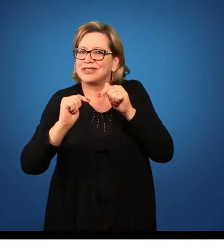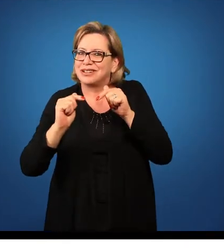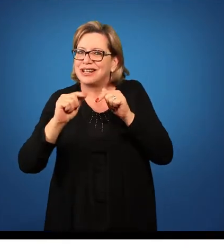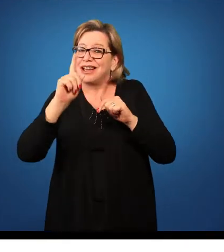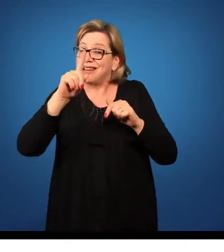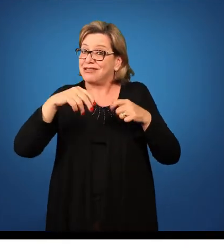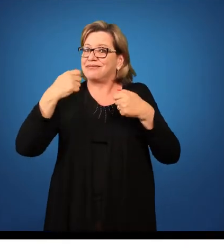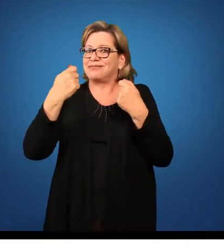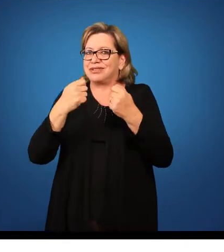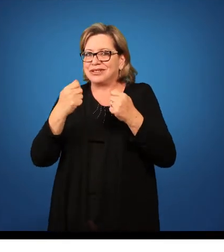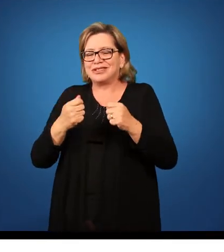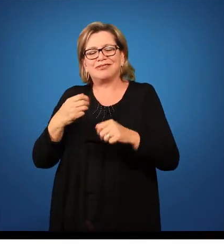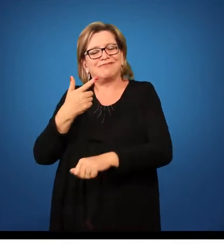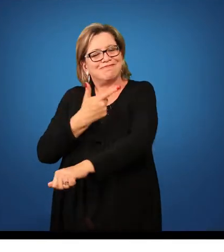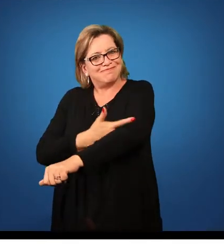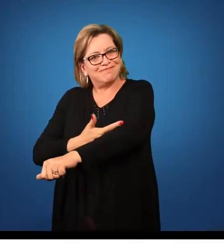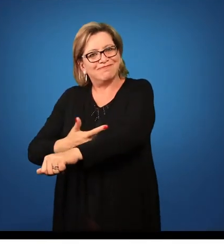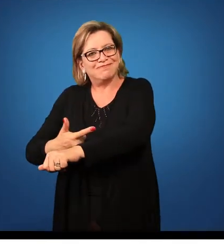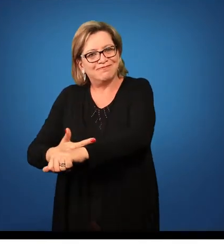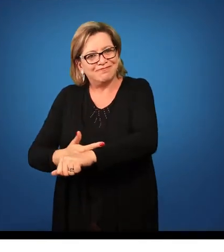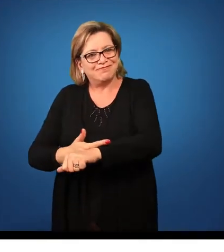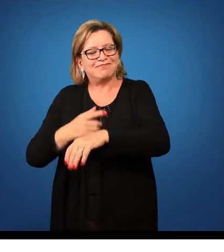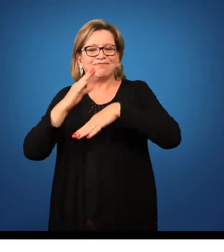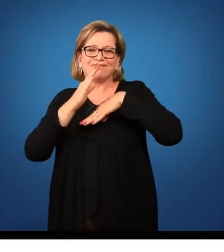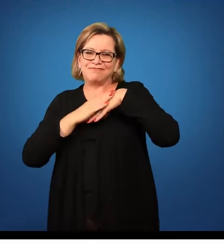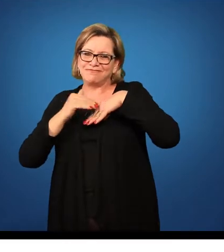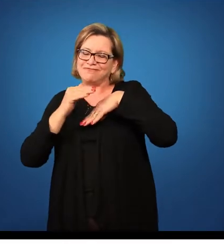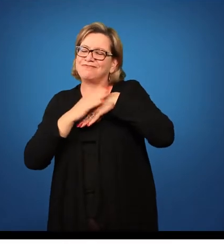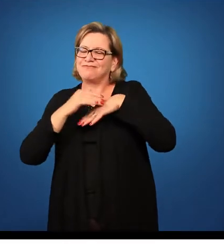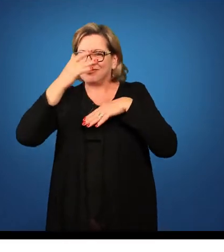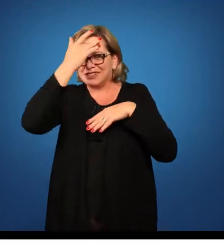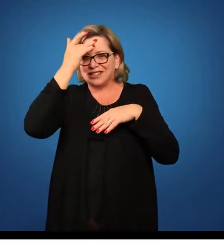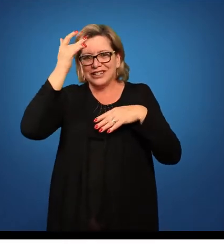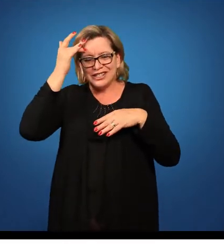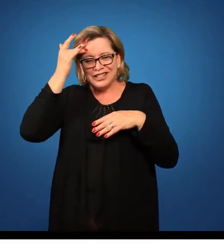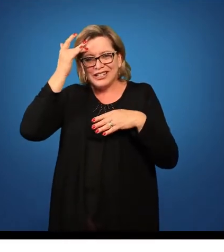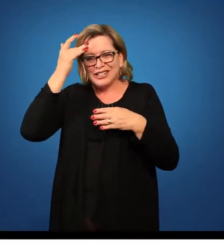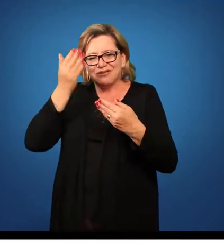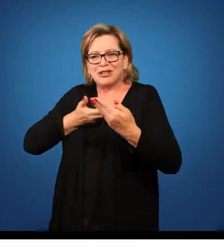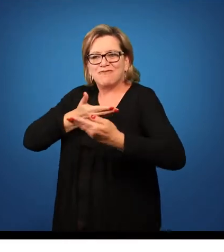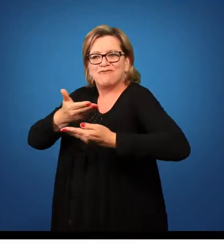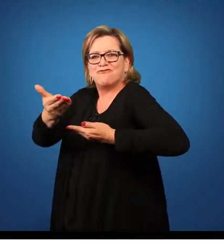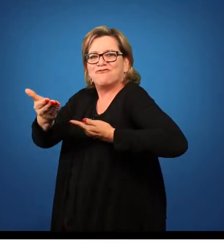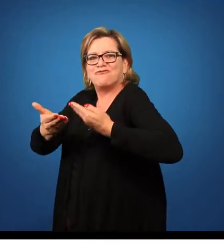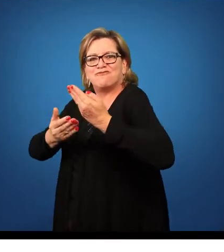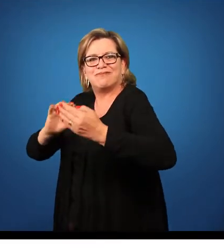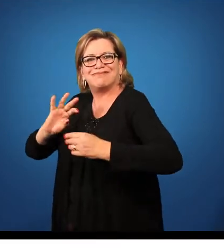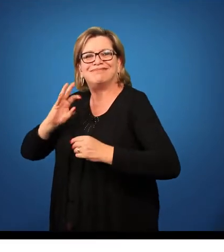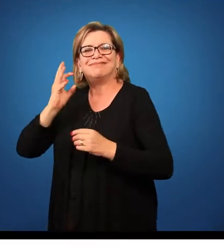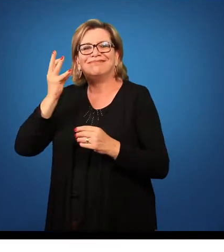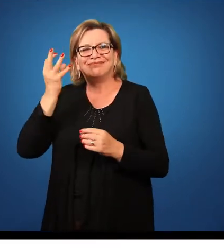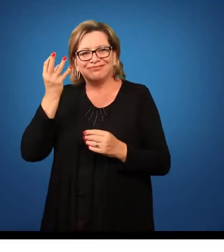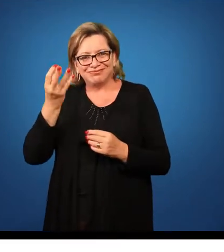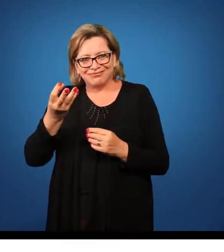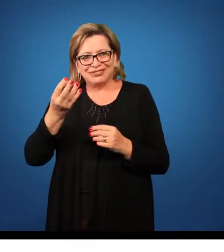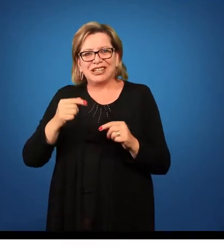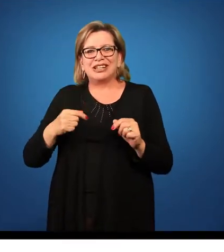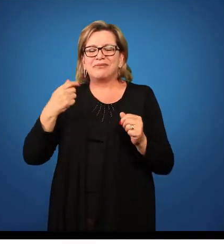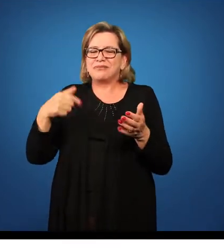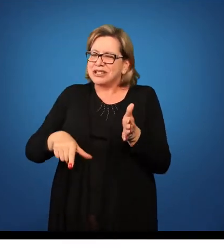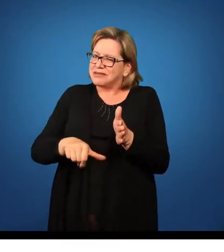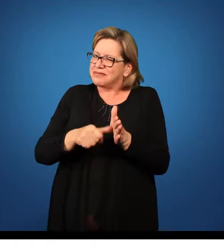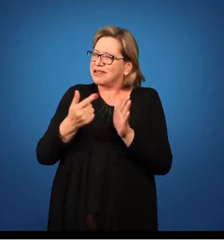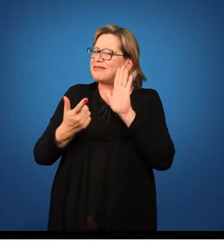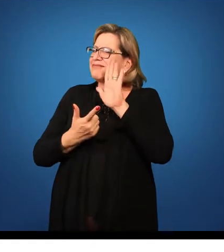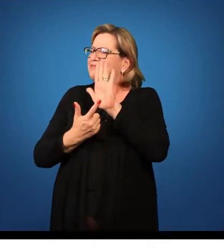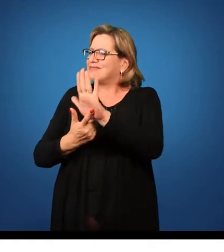necessário que você seja cordial com as pessoas. Logo, as pessoas serão cordiais com vocês, isso é muito interessante. Inicialmente, identifique-se.